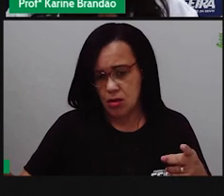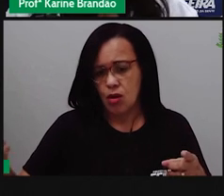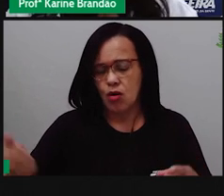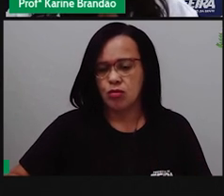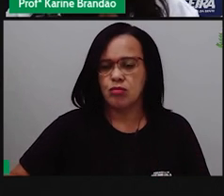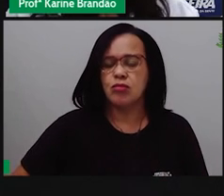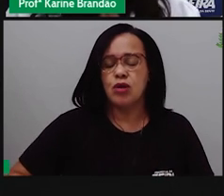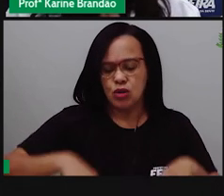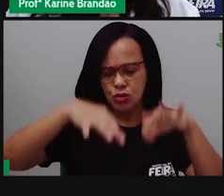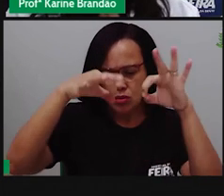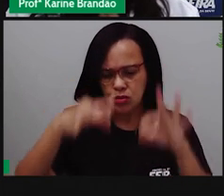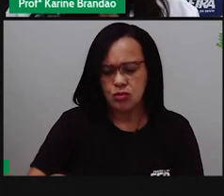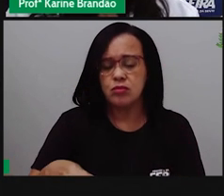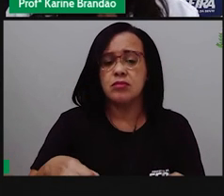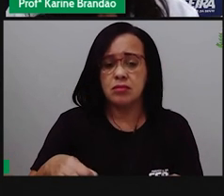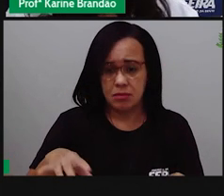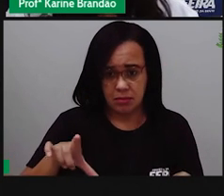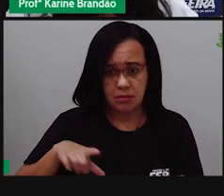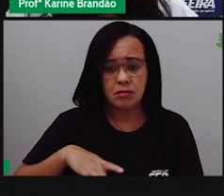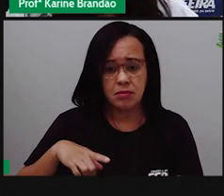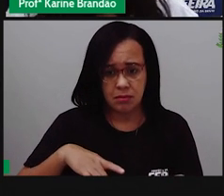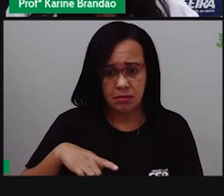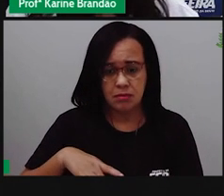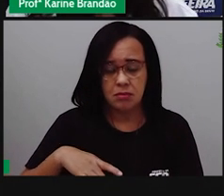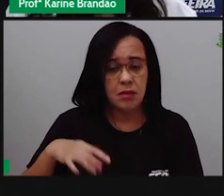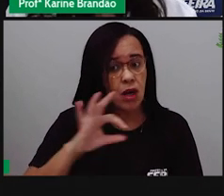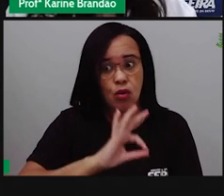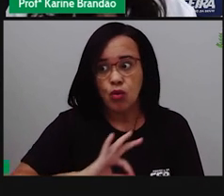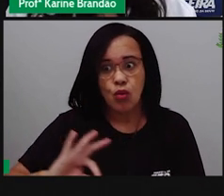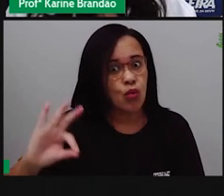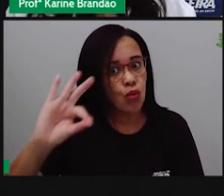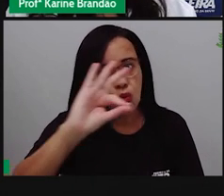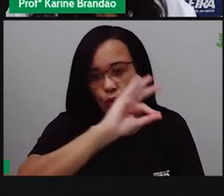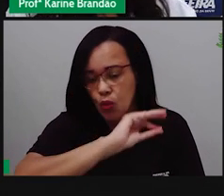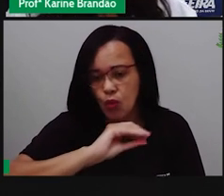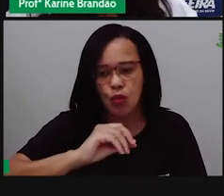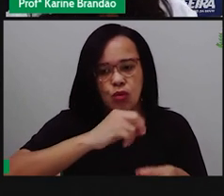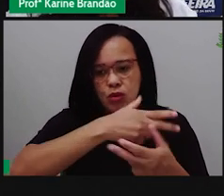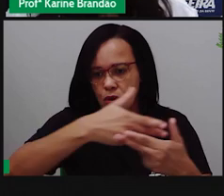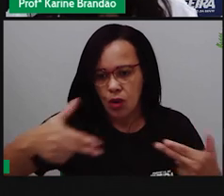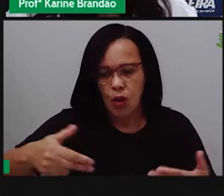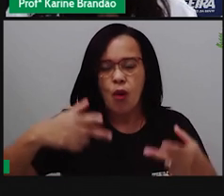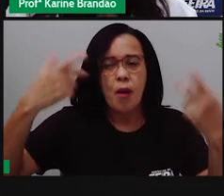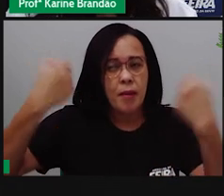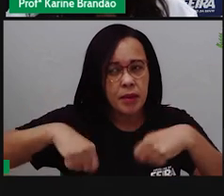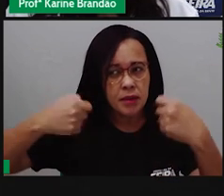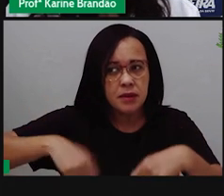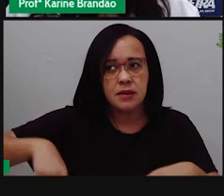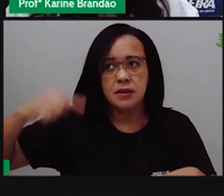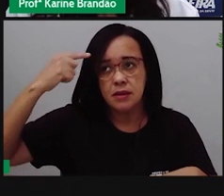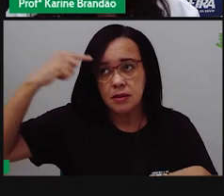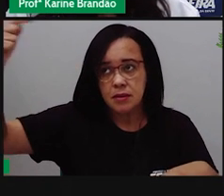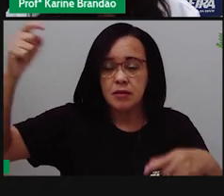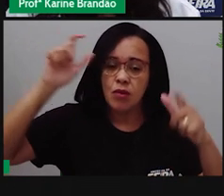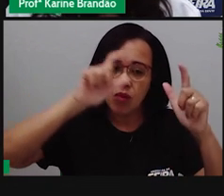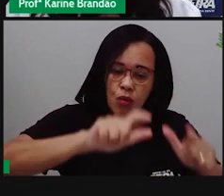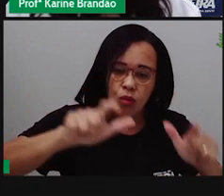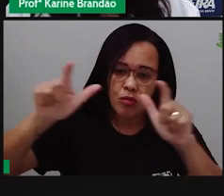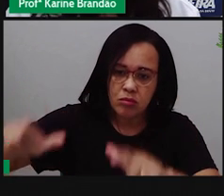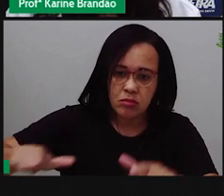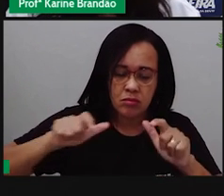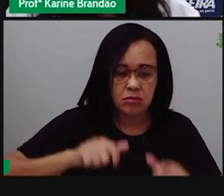justa, né, e em todos os sentidos, que a gente precisa pensar no ambiente, como é o trabalho, a